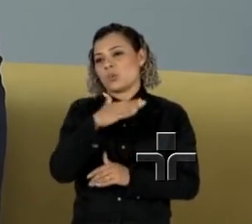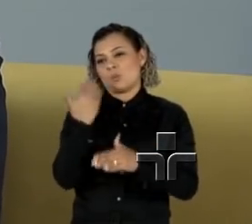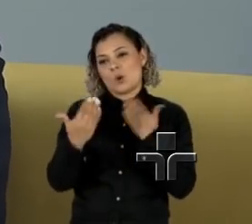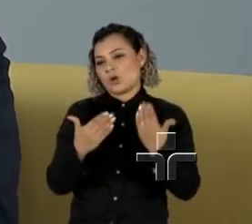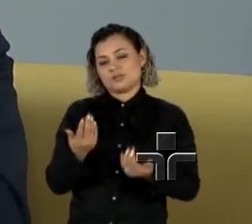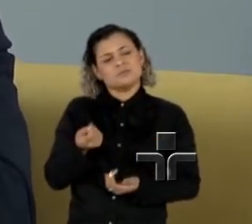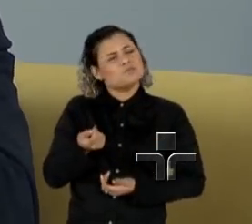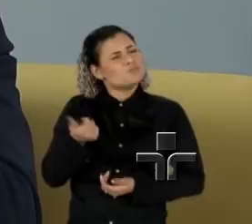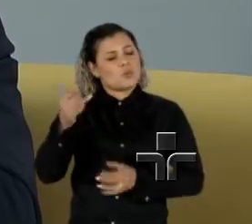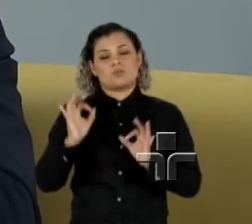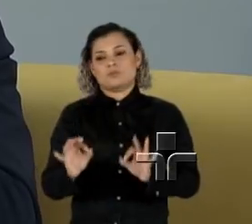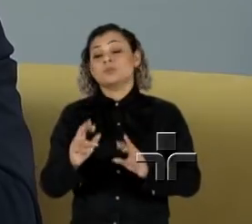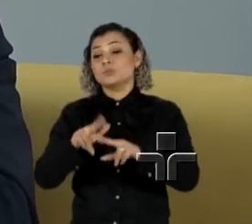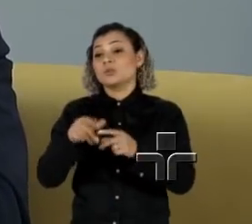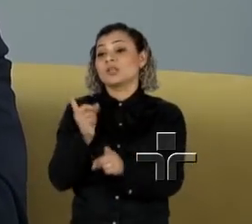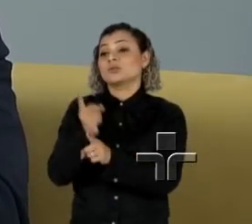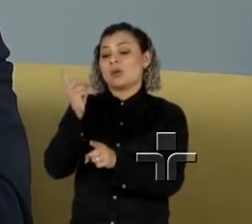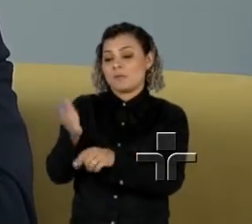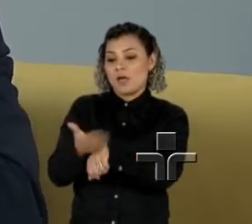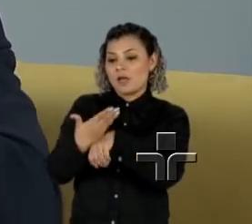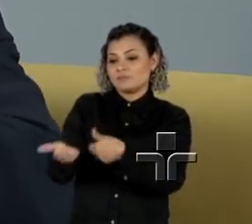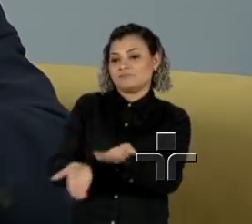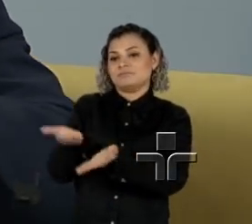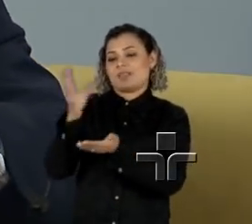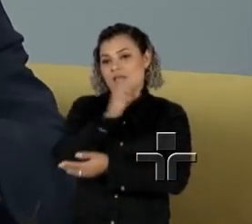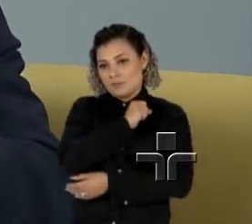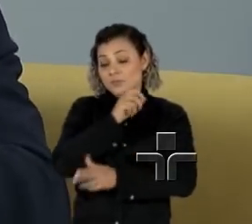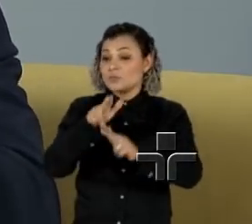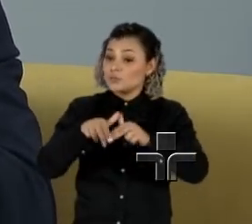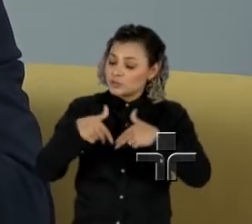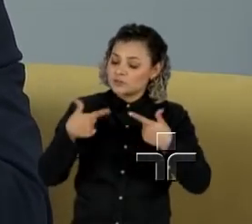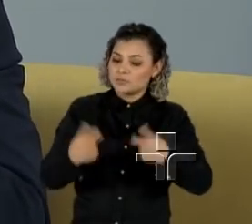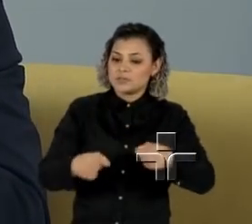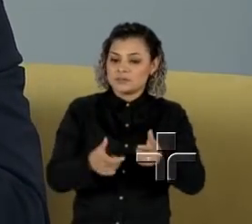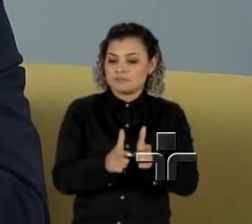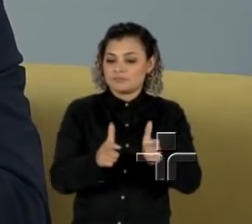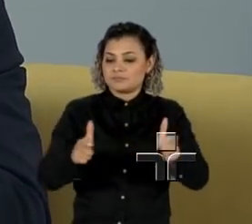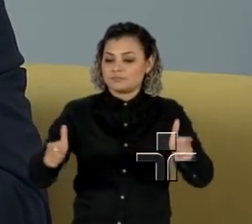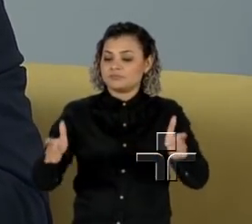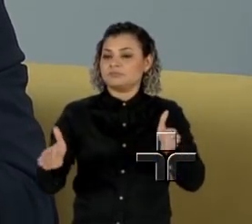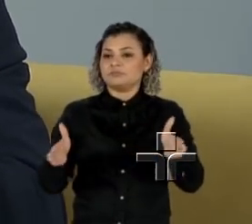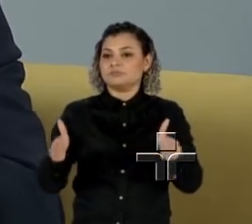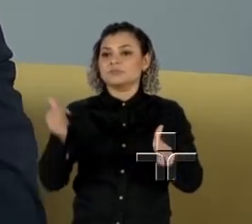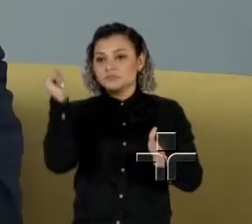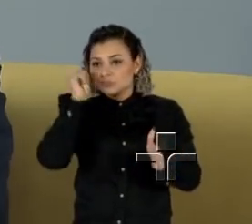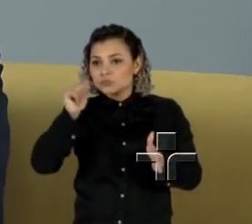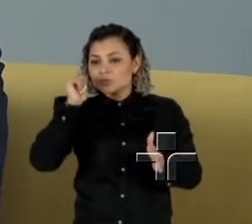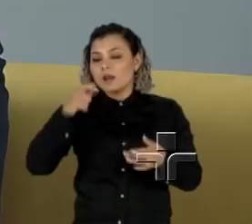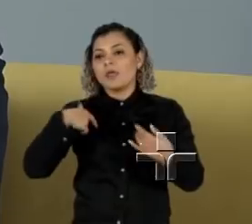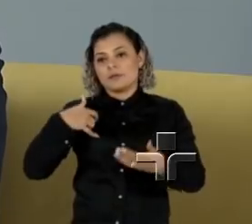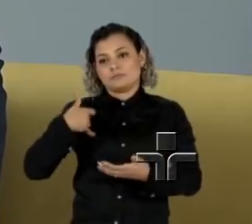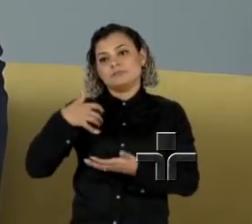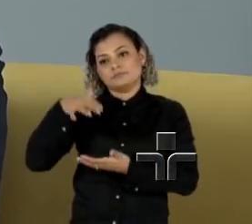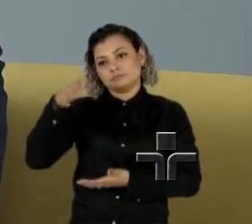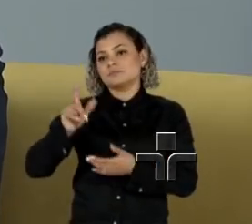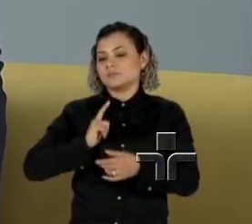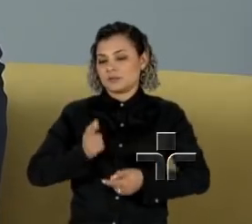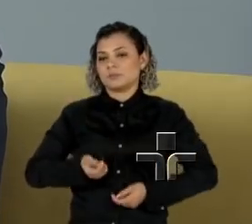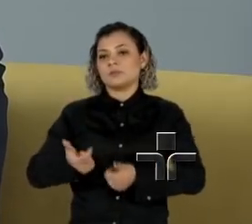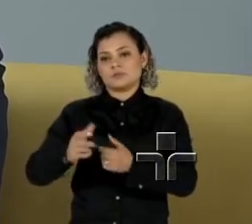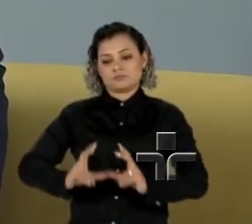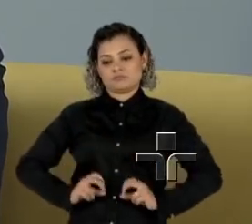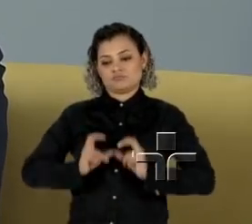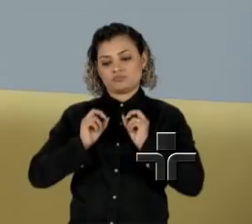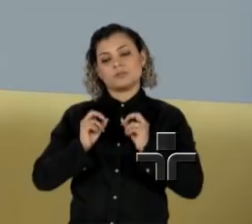tem baixo impacto. Por isso que nós precisamos ter uma cobertura ampla naquela faixa etária de mulheres que realmente vão ter benefício do